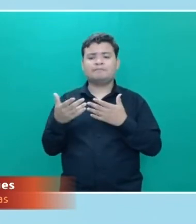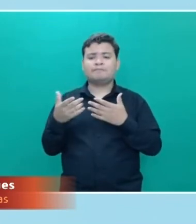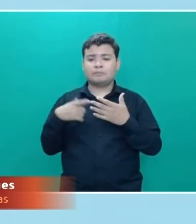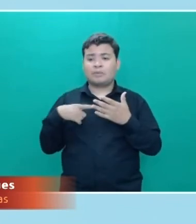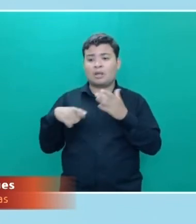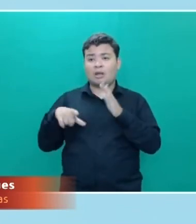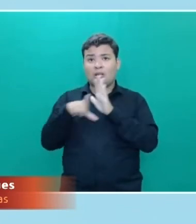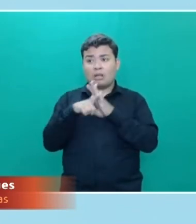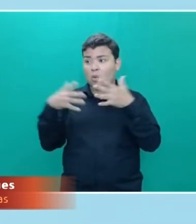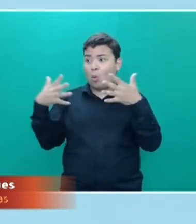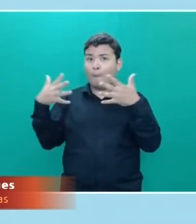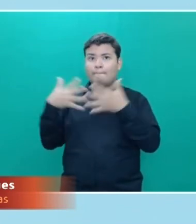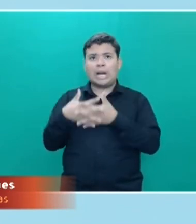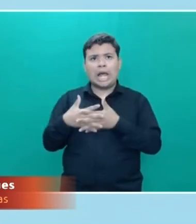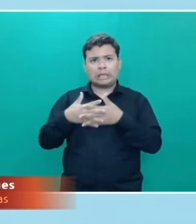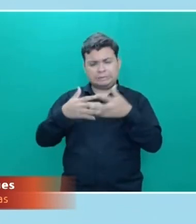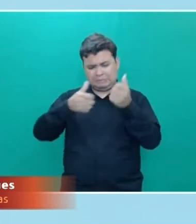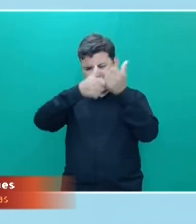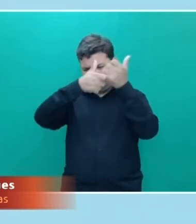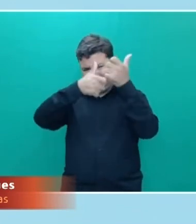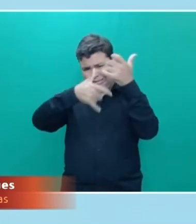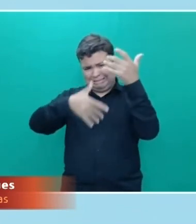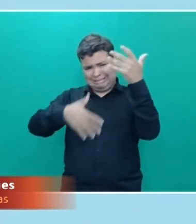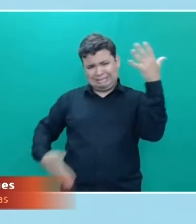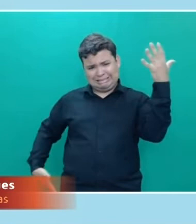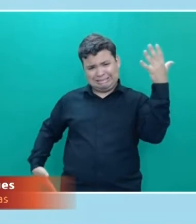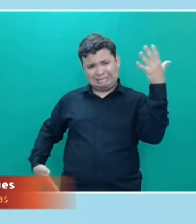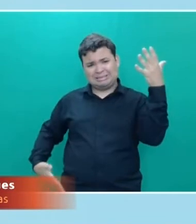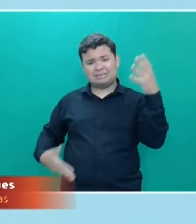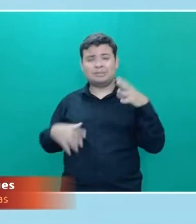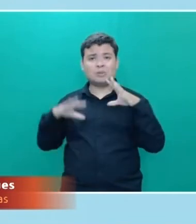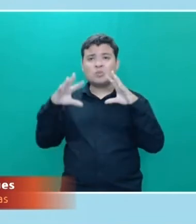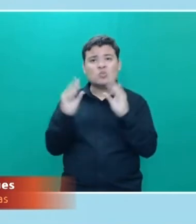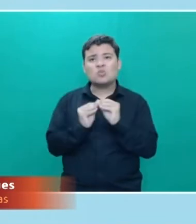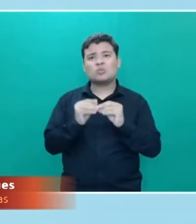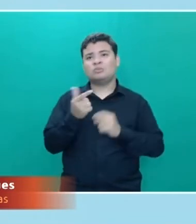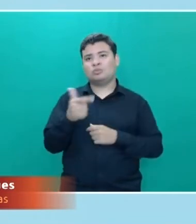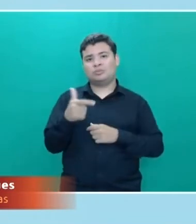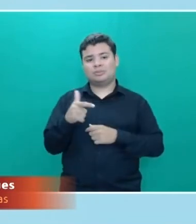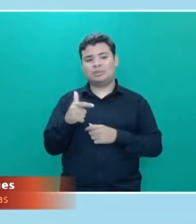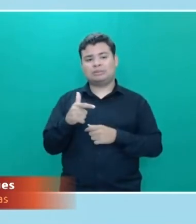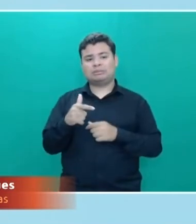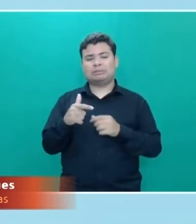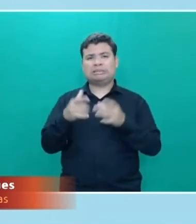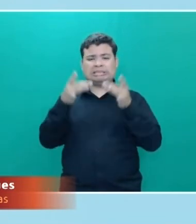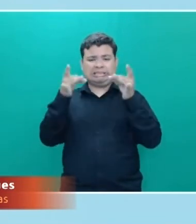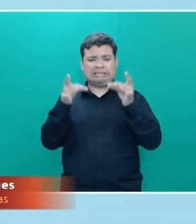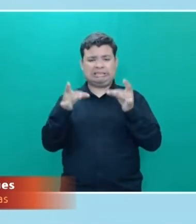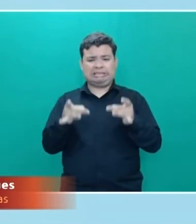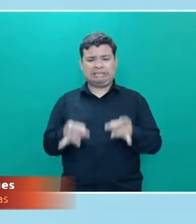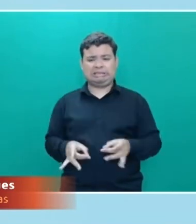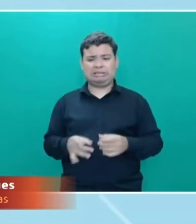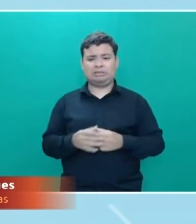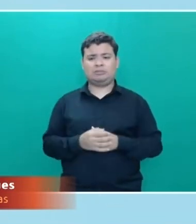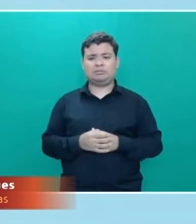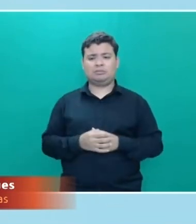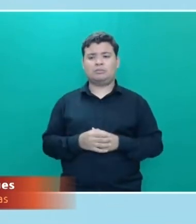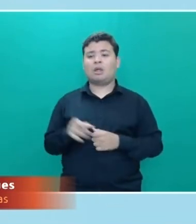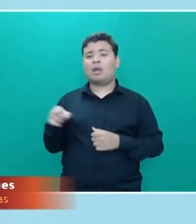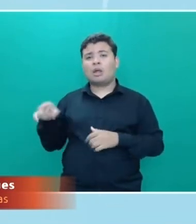complexo, ele não é tão enxuto. Então, o legislador brasileiro, muitas vezes, ele legisla por legislar,